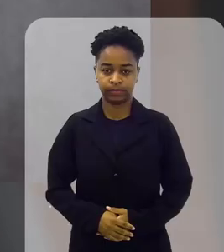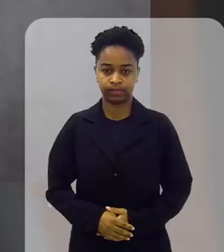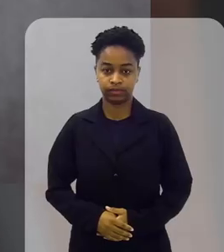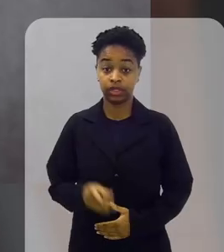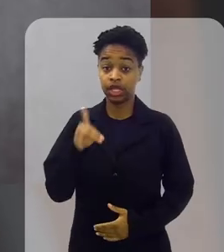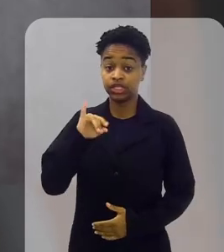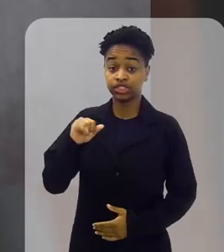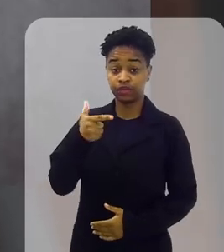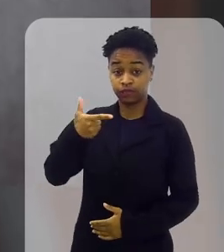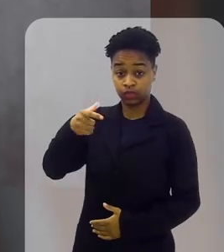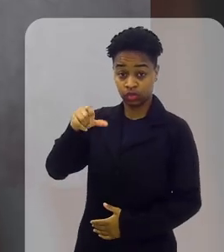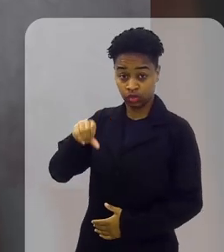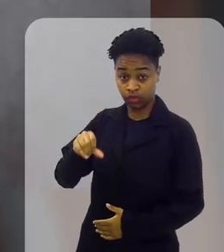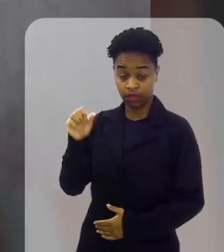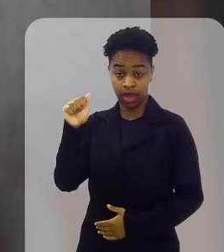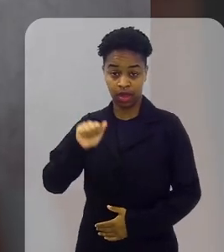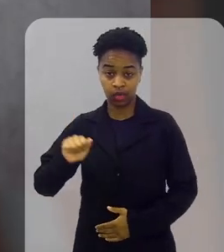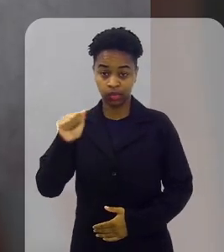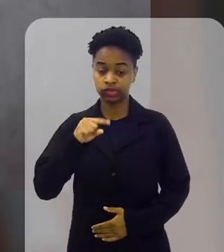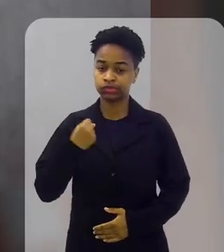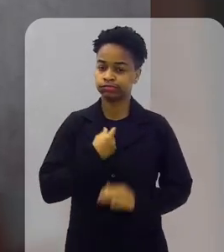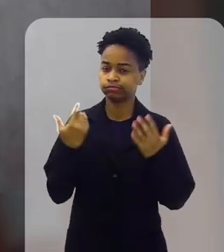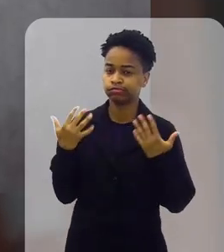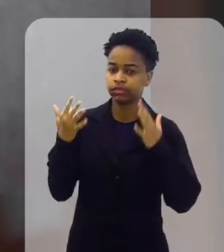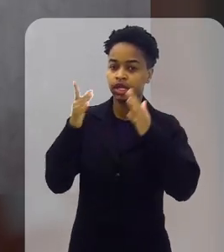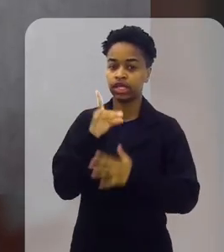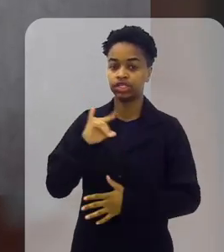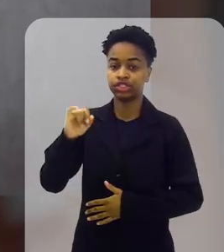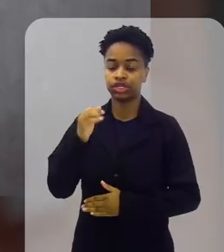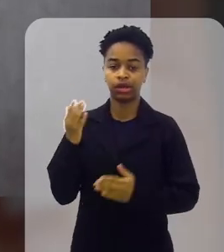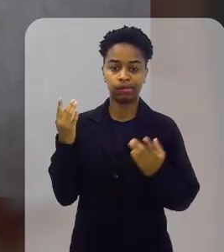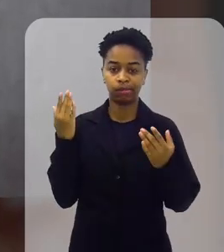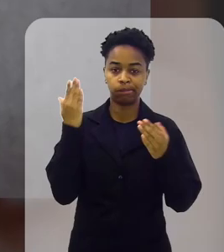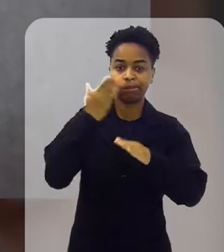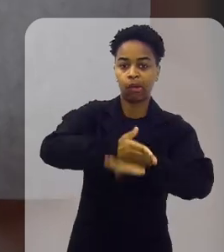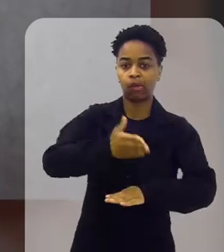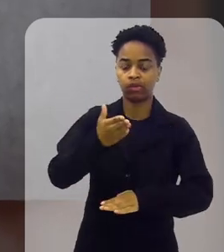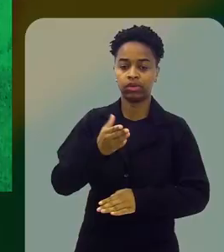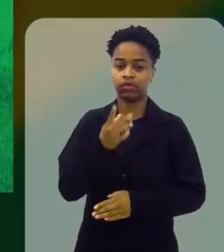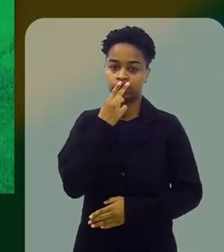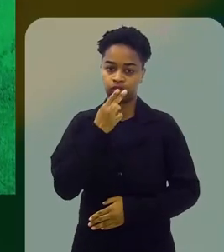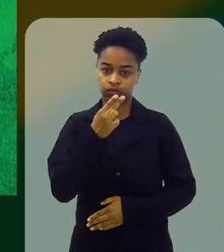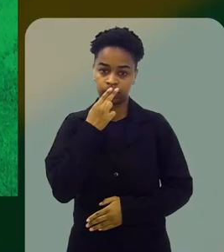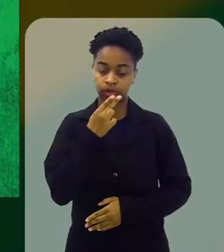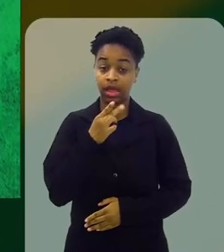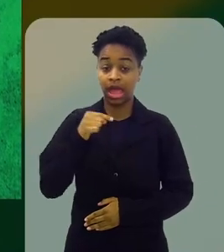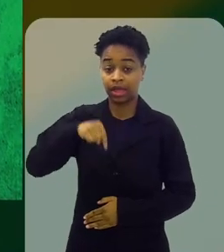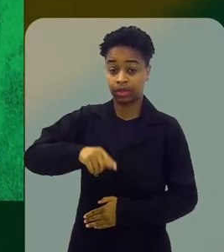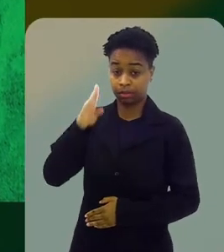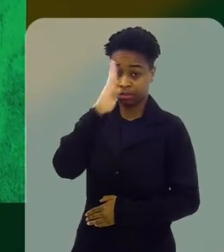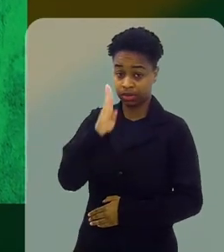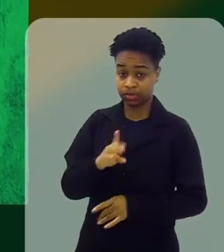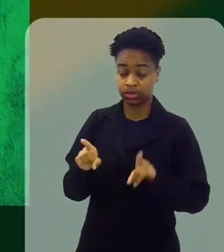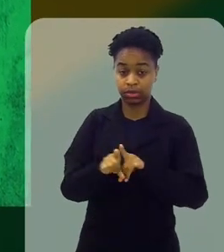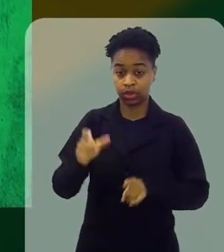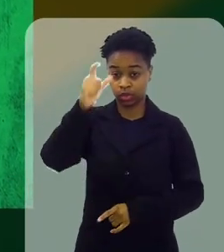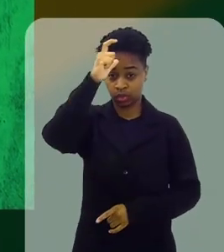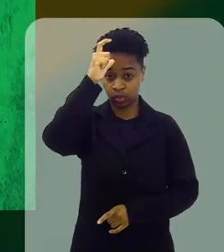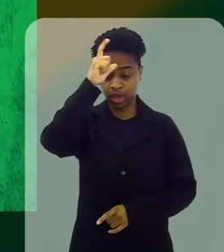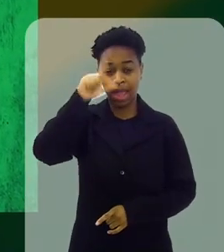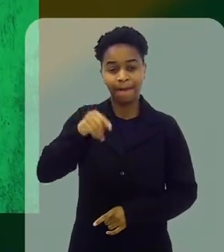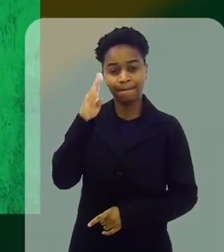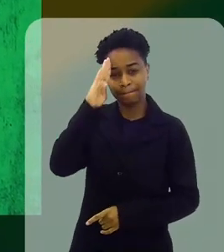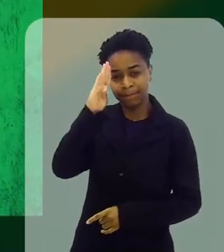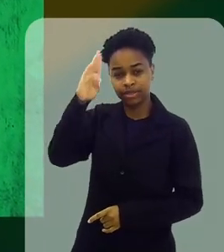Em 29 de agosto é celebrado o dia de combate ao tabagismo. O Brasil e a Turquia ocupam o